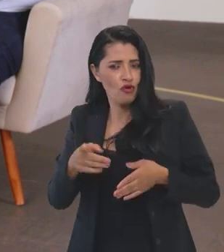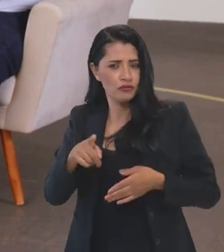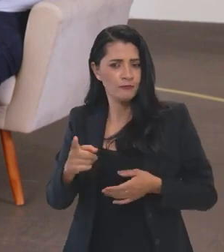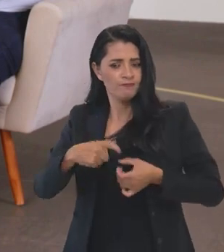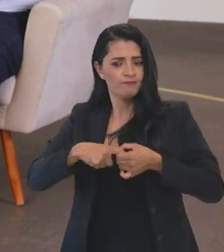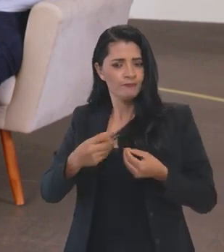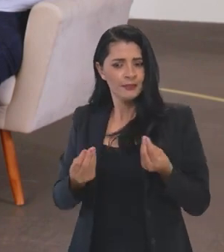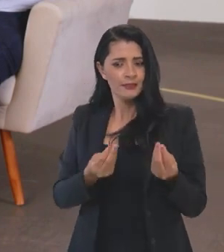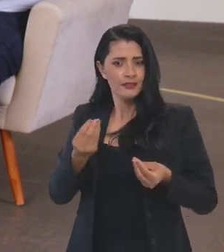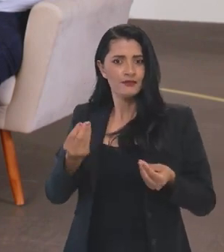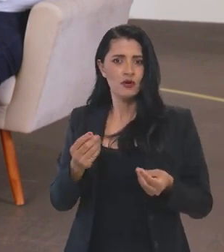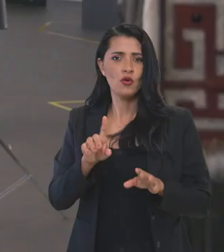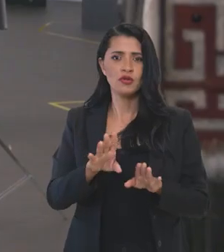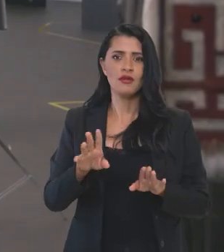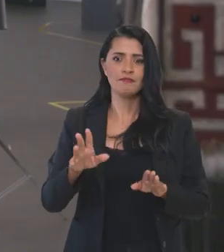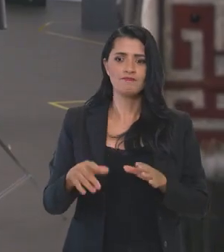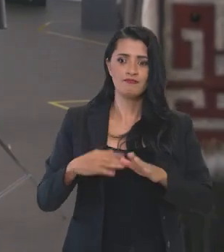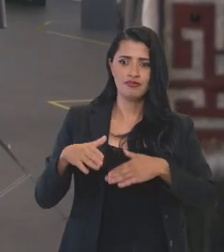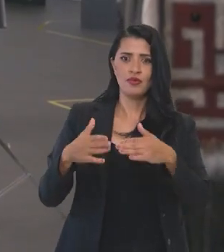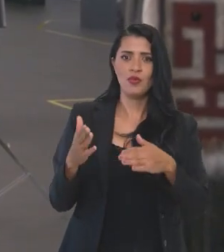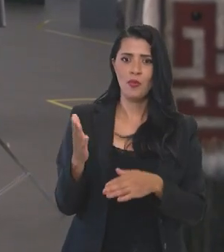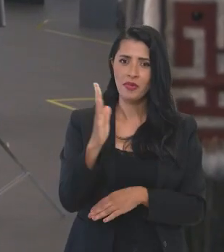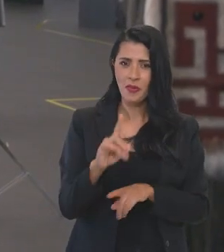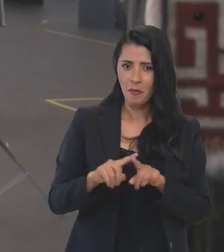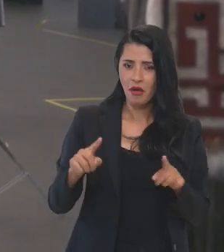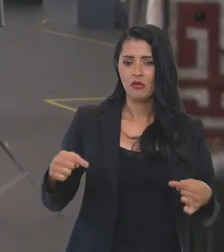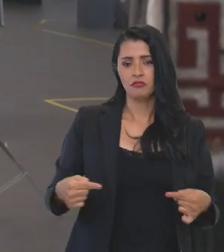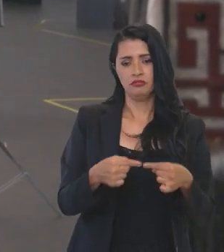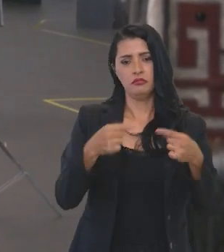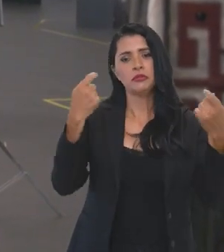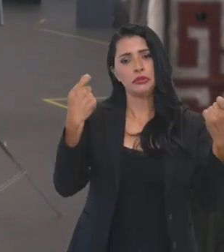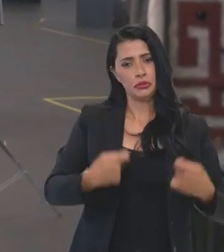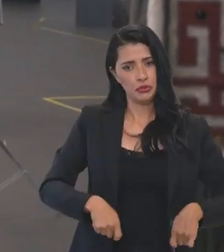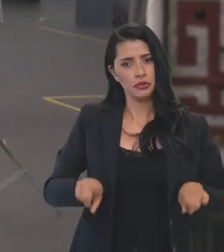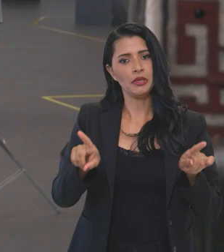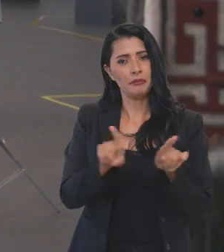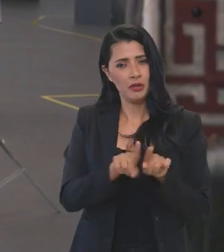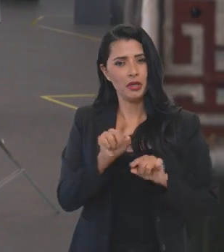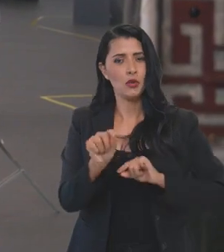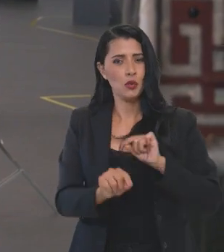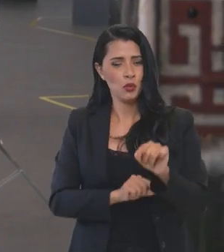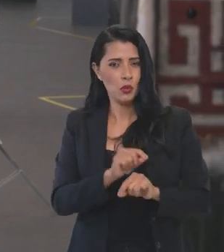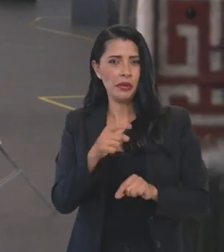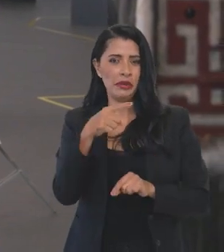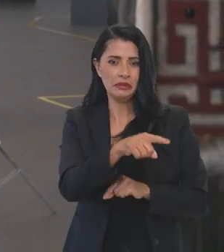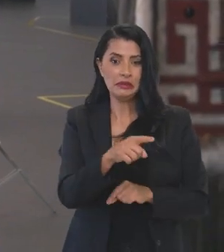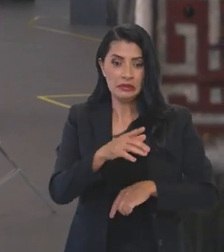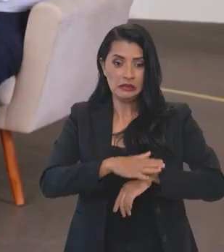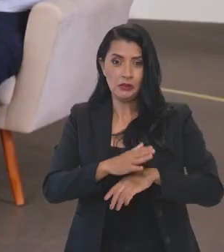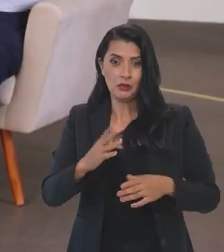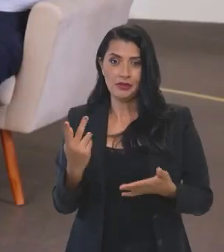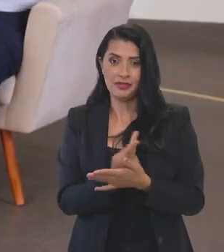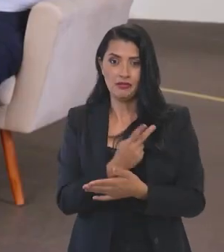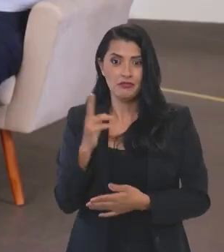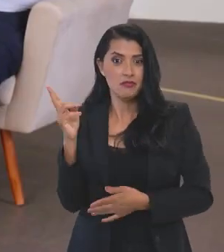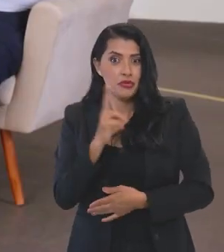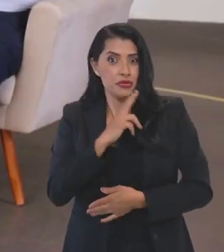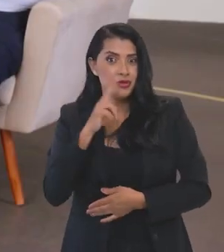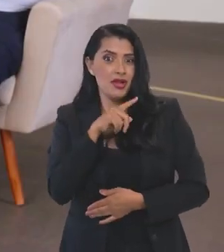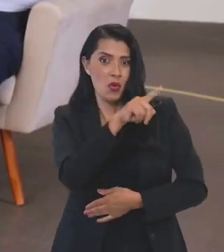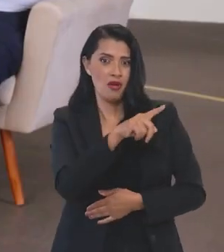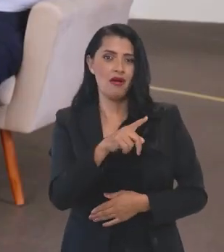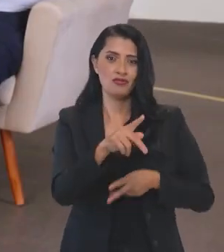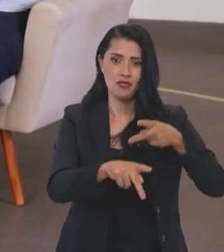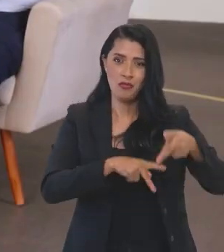reestruturação, mas acontece que precisou, ao mesmo tempo, ser alinhada com o enfrentamento da situação emergencial do